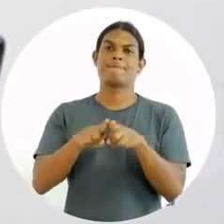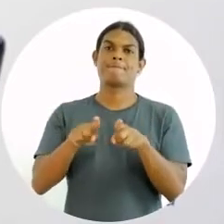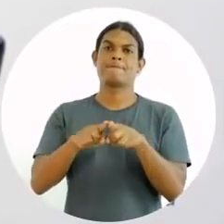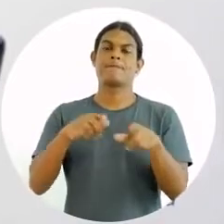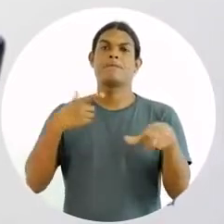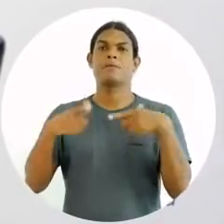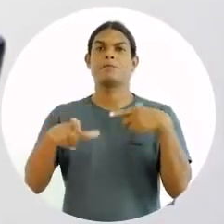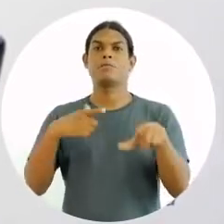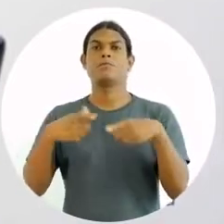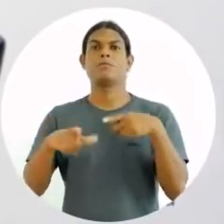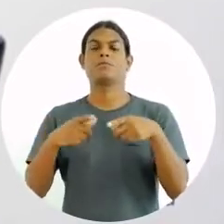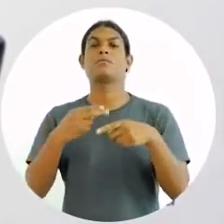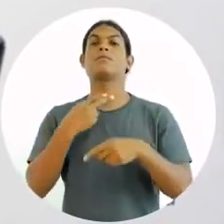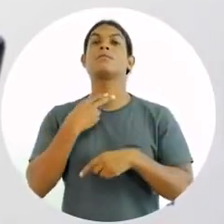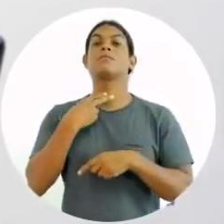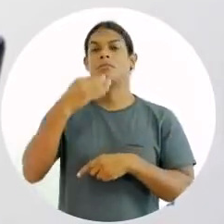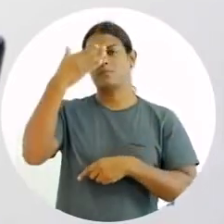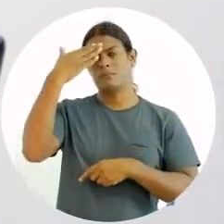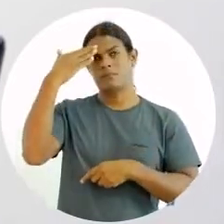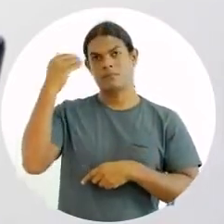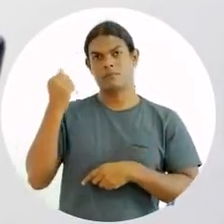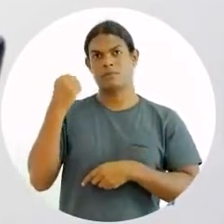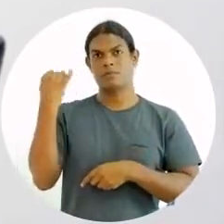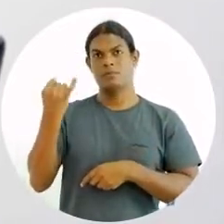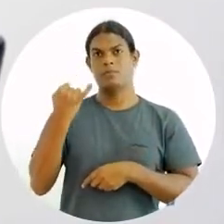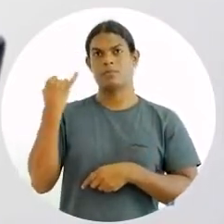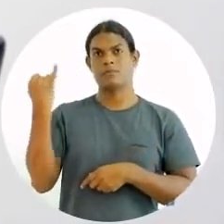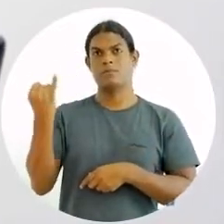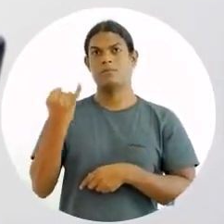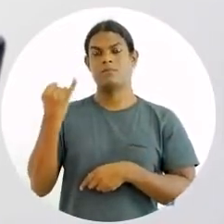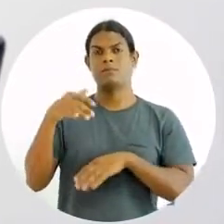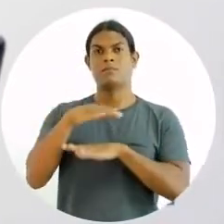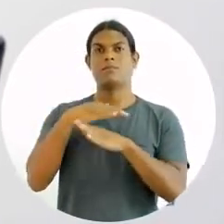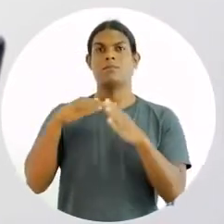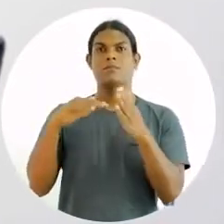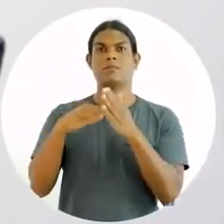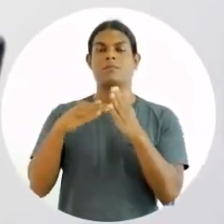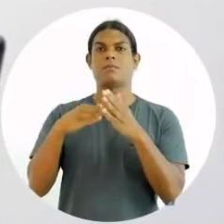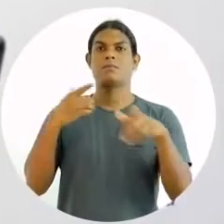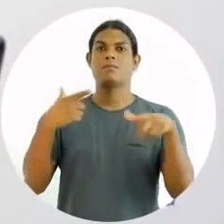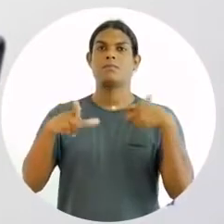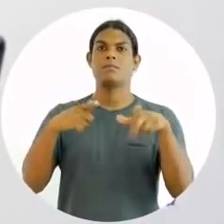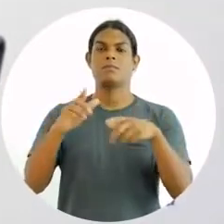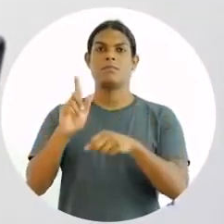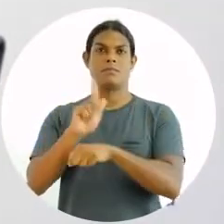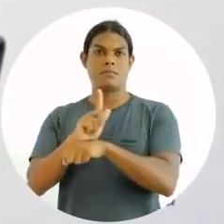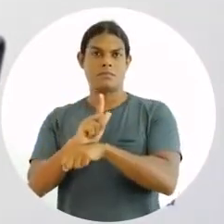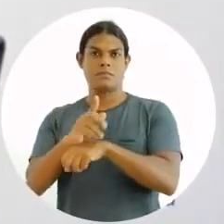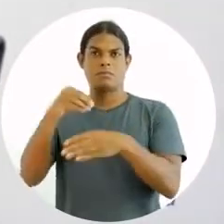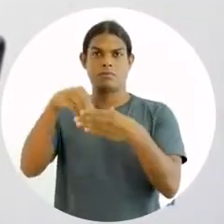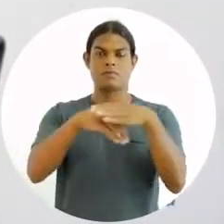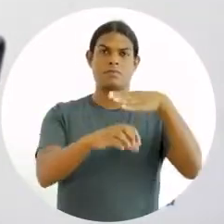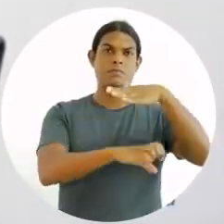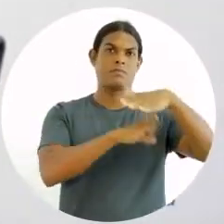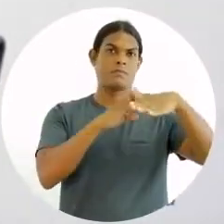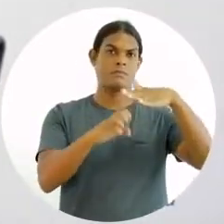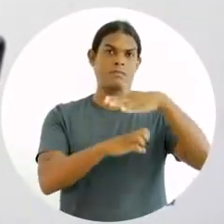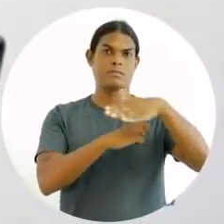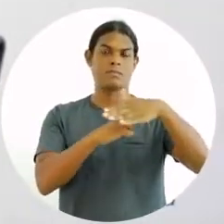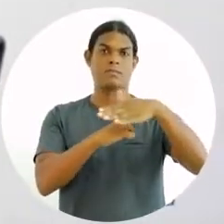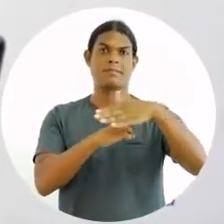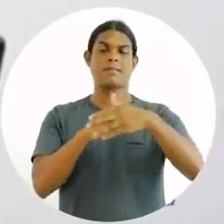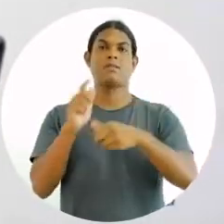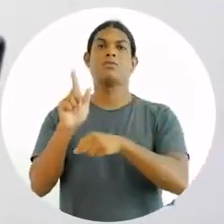Então, a gente nunca pode esquecer a importância de todos os gestores dentro da organização.